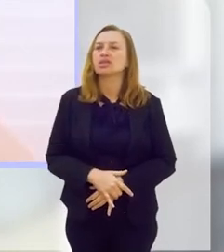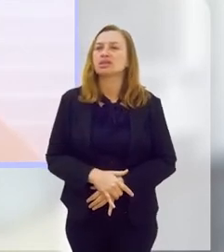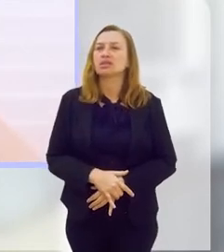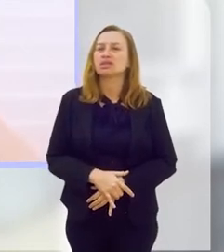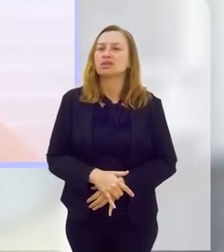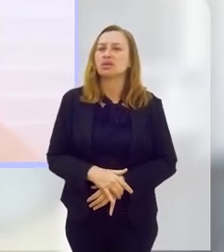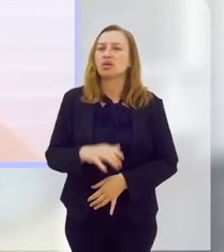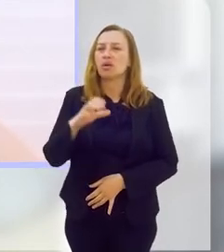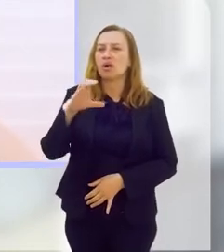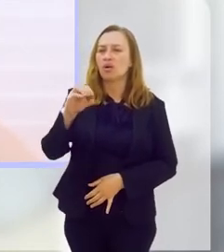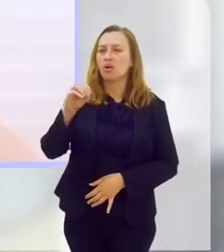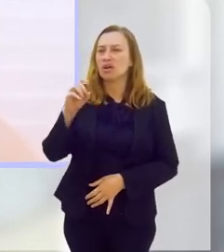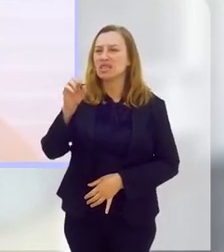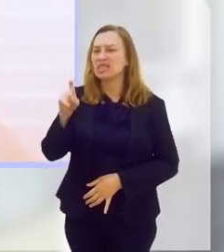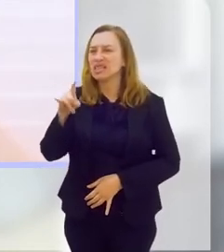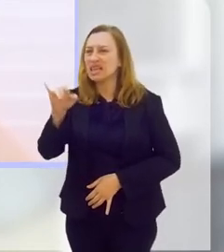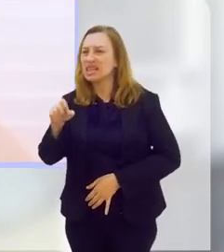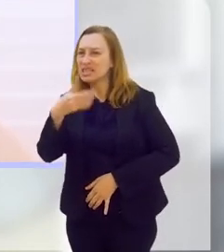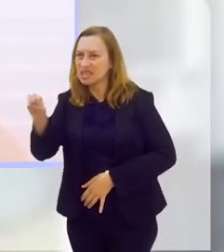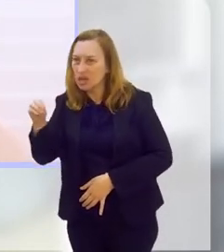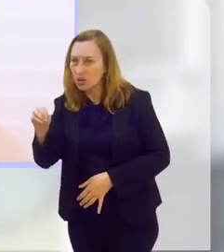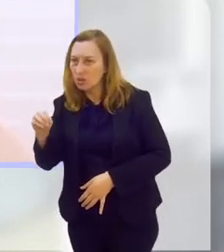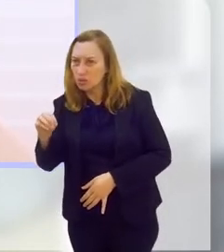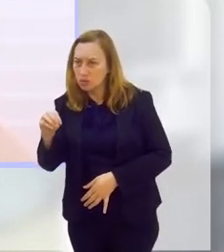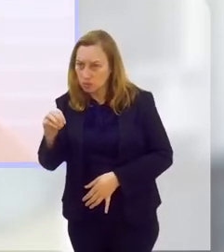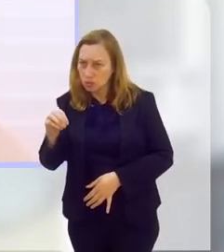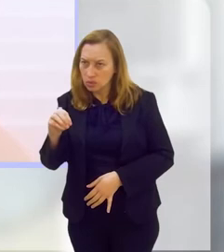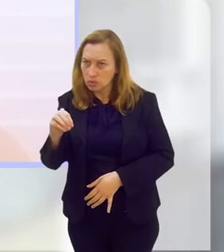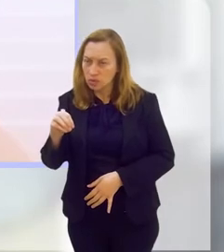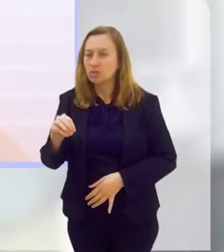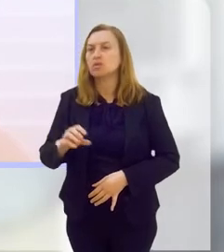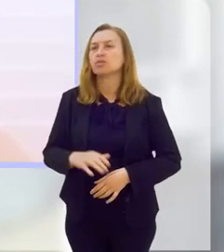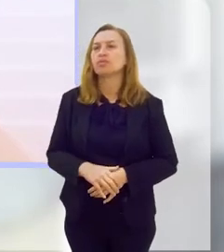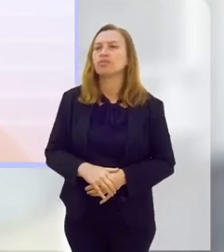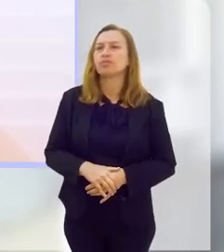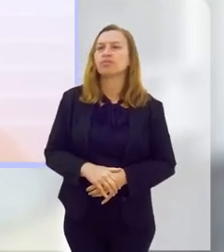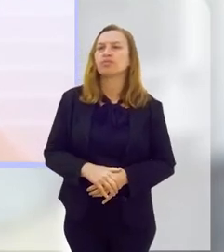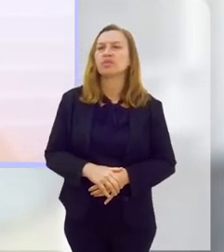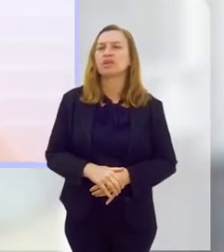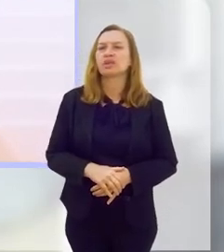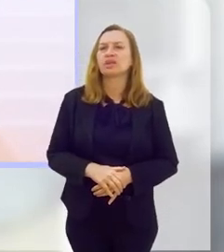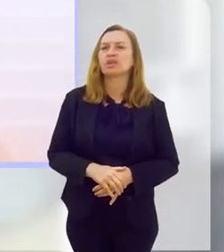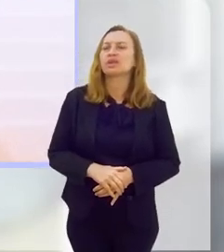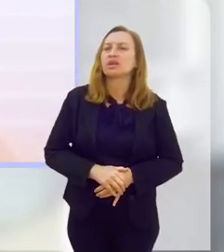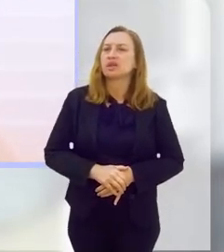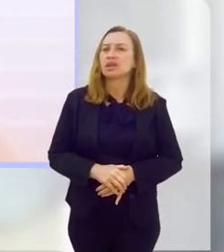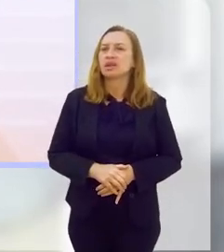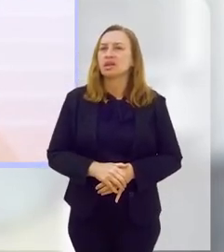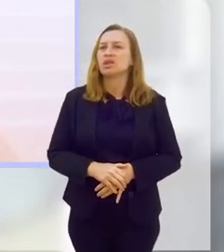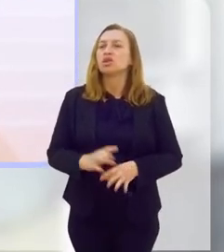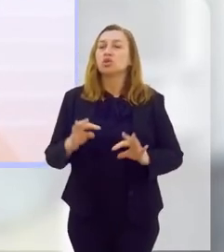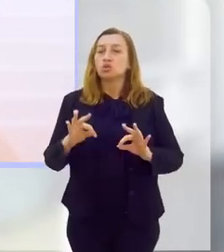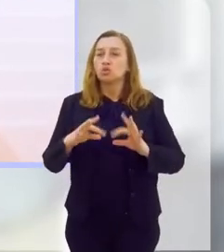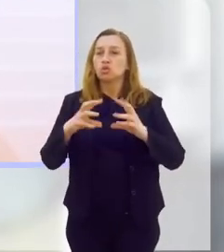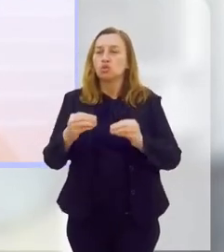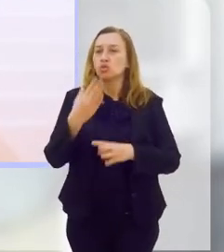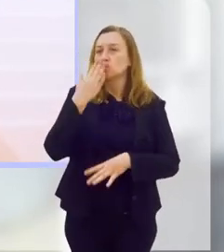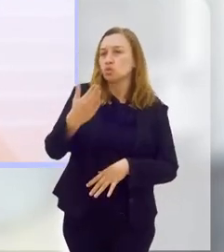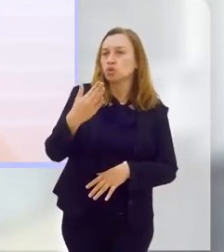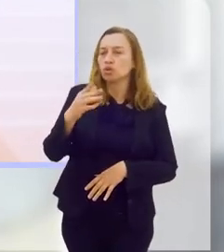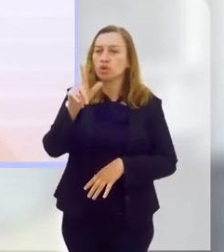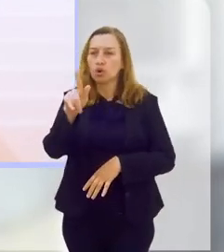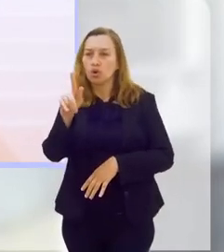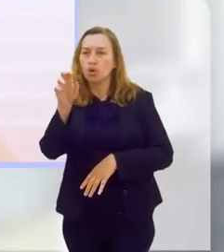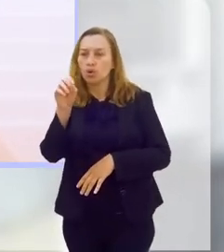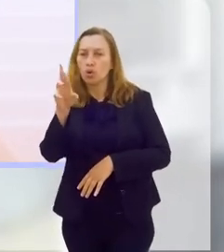a oxidação, que é a quebra do ácido graxos líquidos. O que são esses ácidos graxos? São todos os tipos